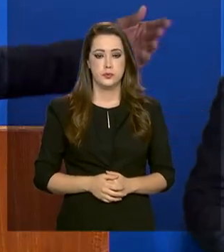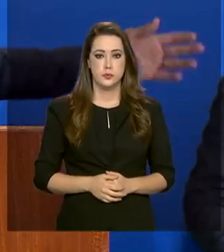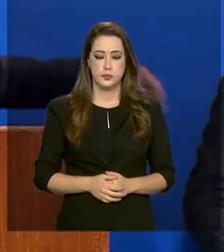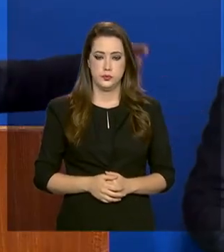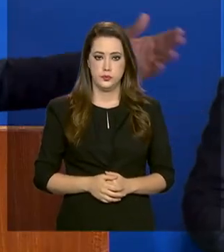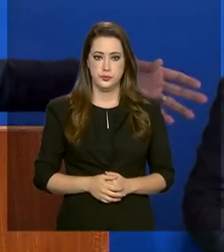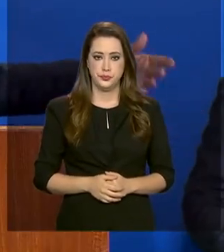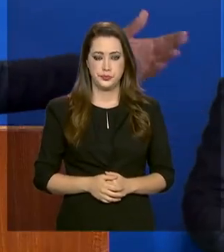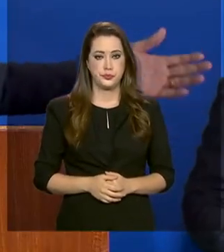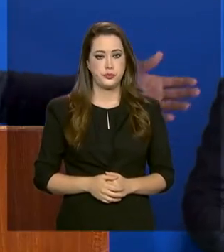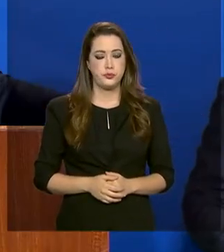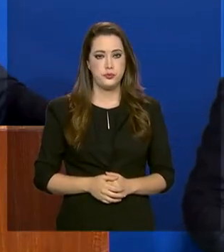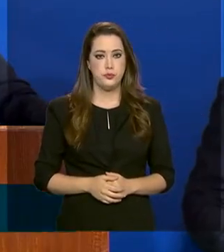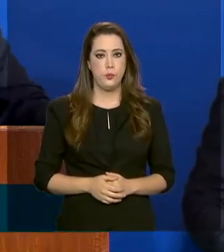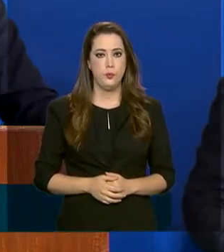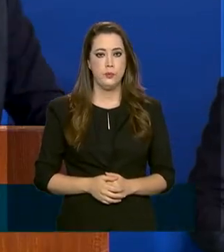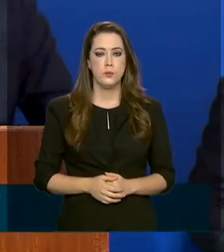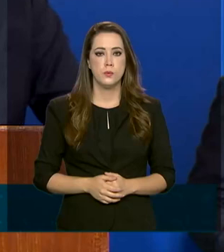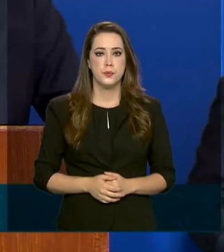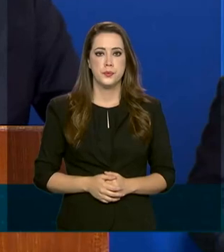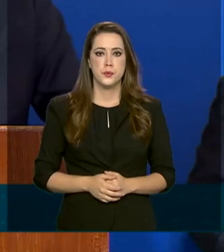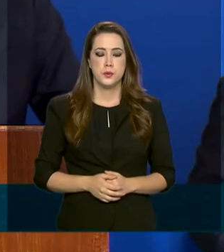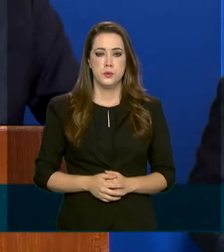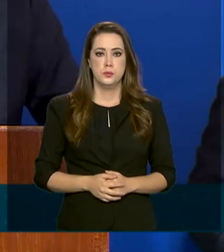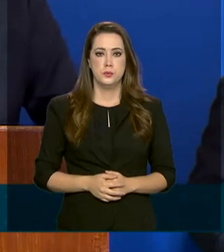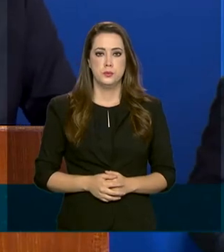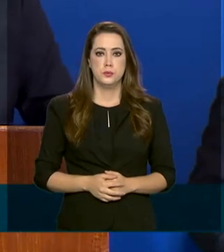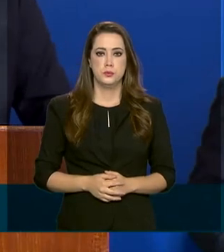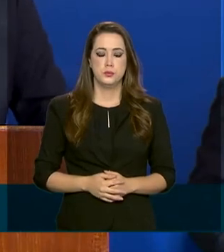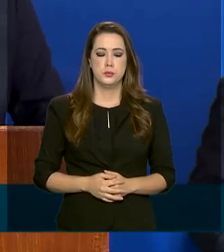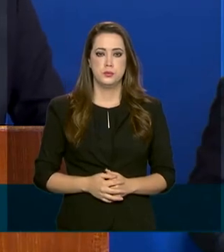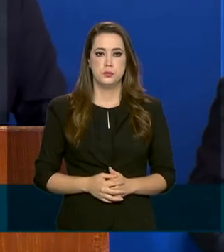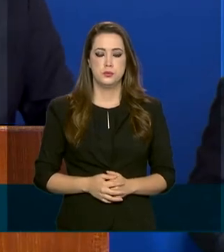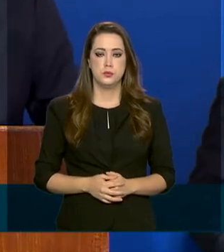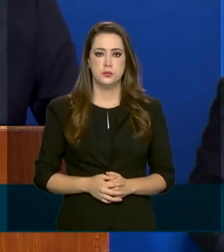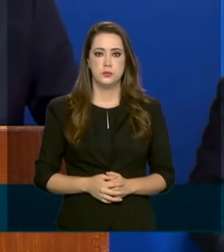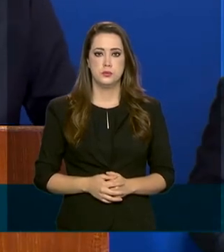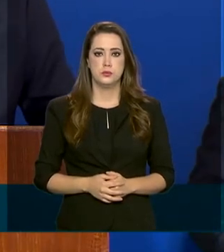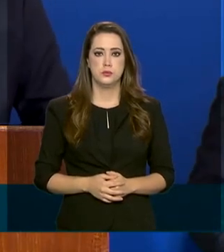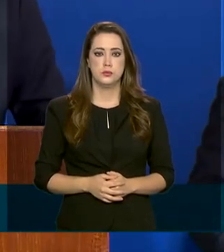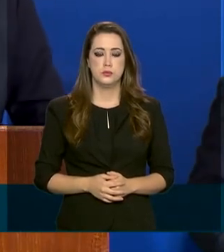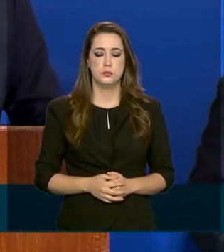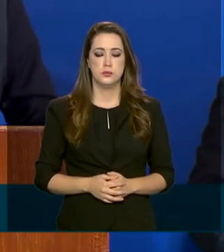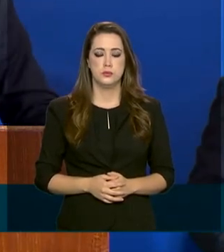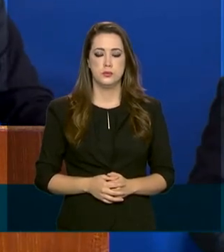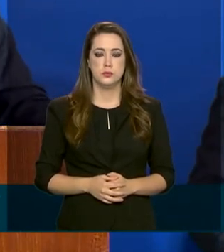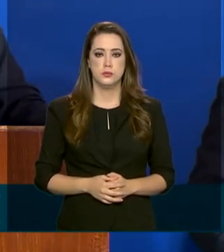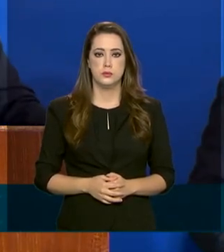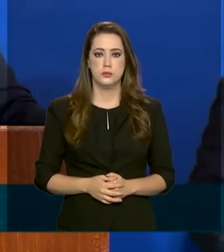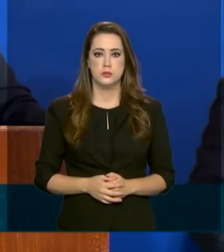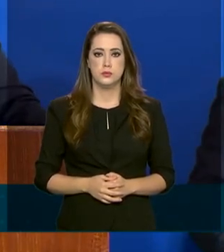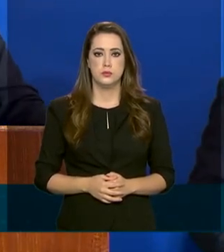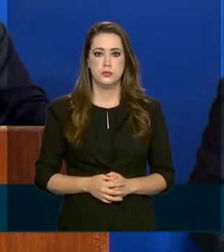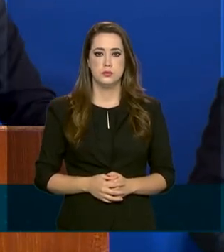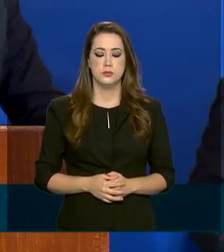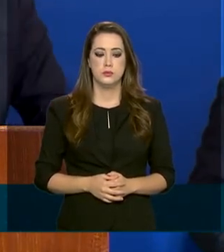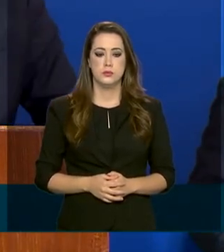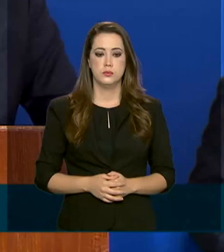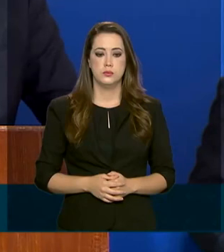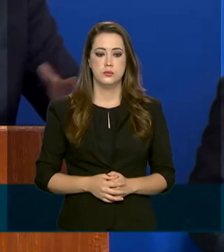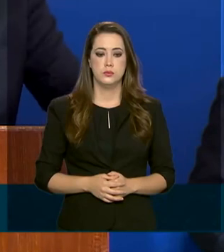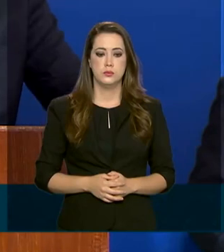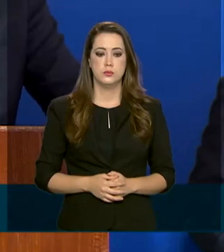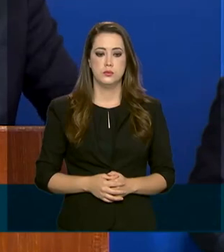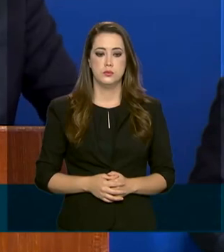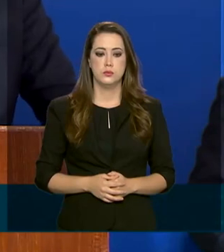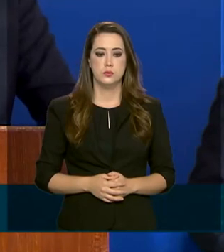agora em fase final, porque hoje eu tomei café com o Rodrigo Maia, no Alvorada.